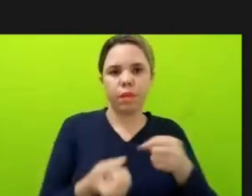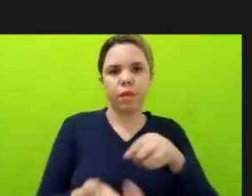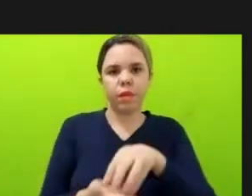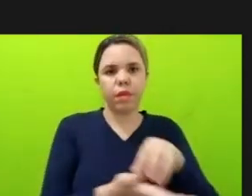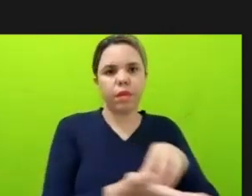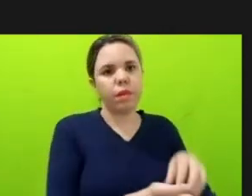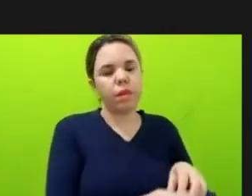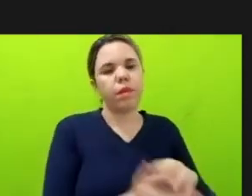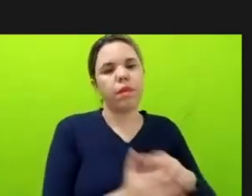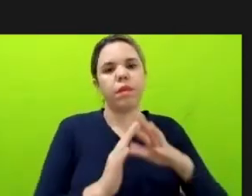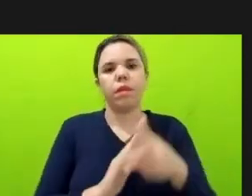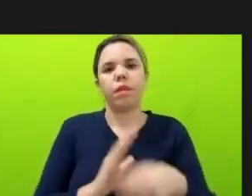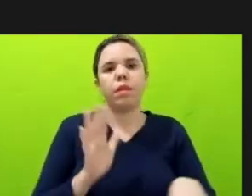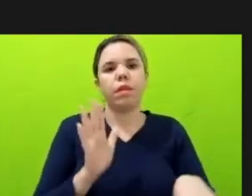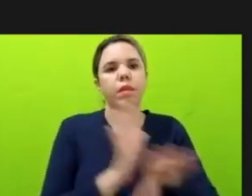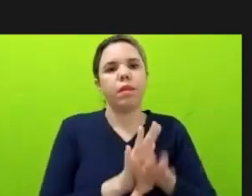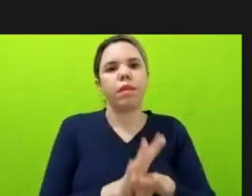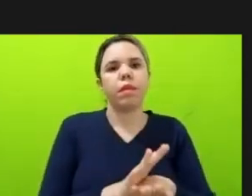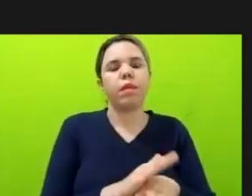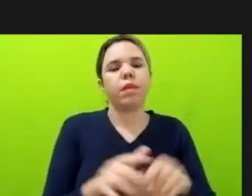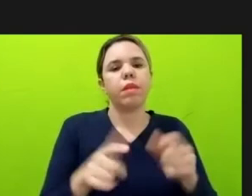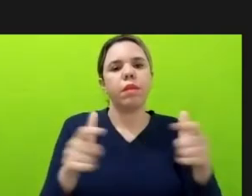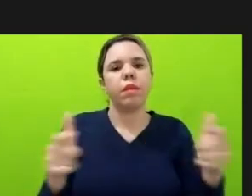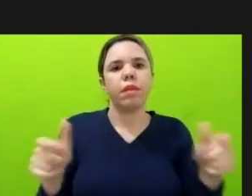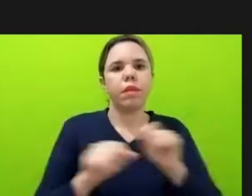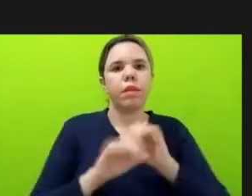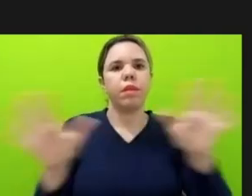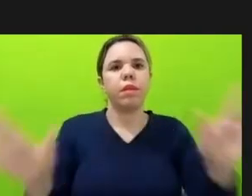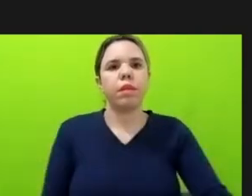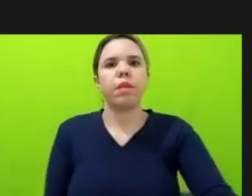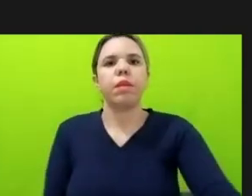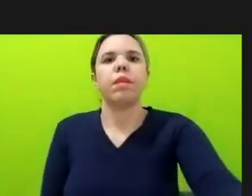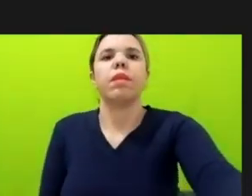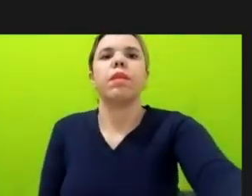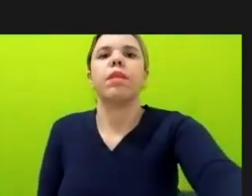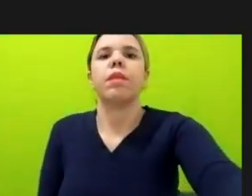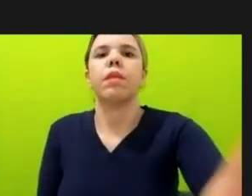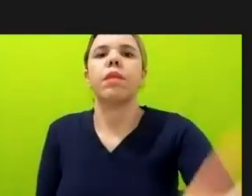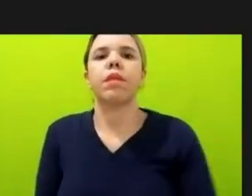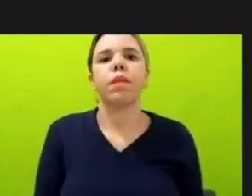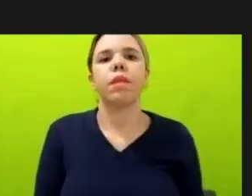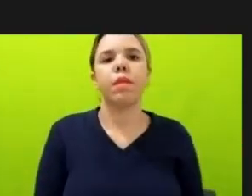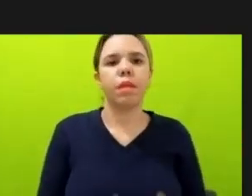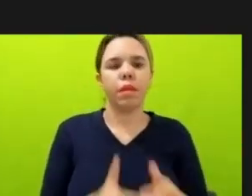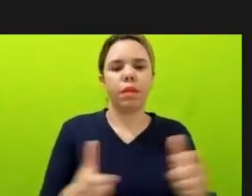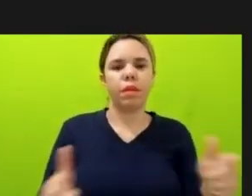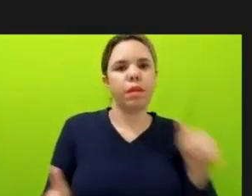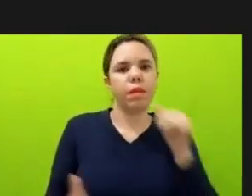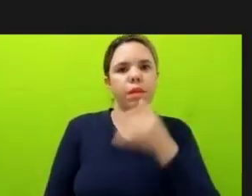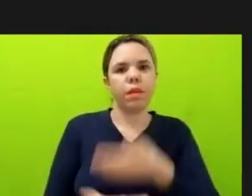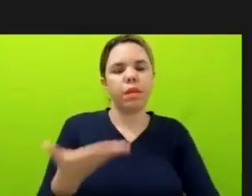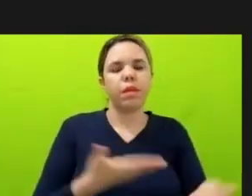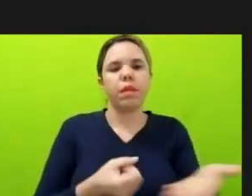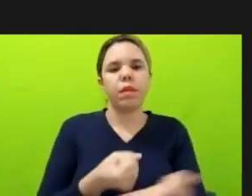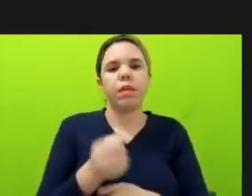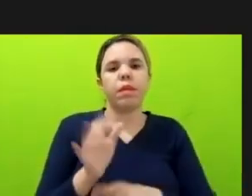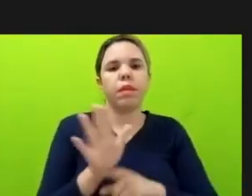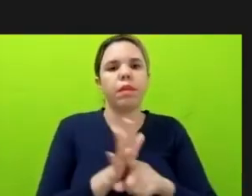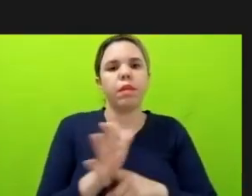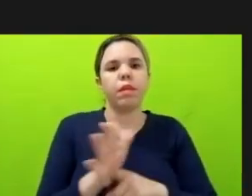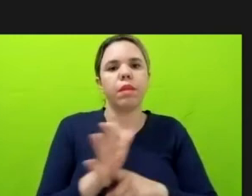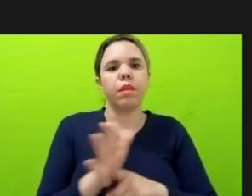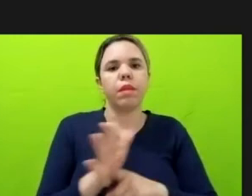também com maior transparência das informações ambientais e maior integração das bases de dados públicas que se tem hoje para